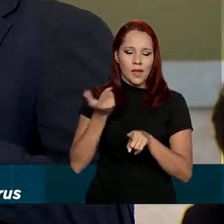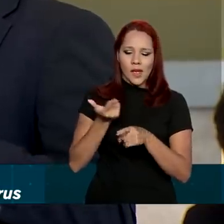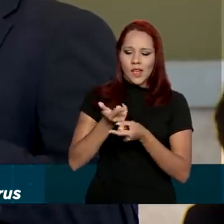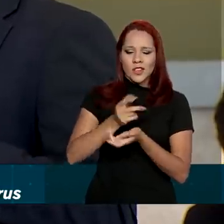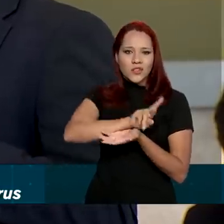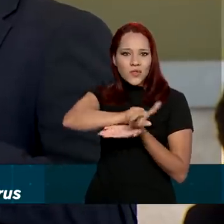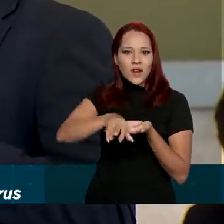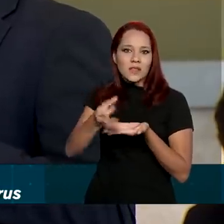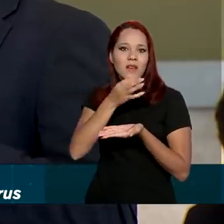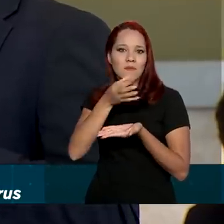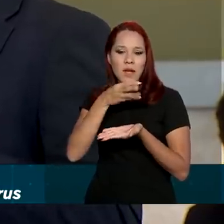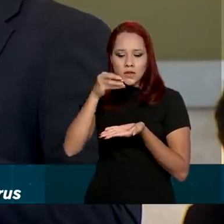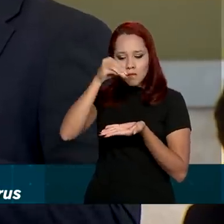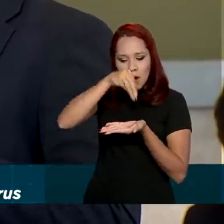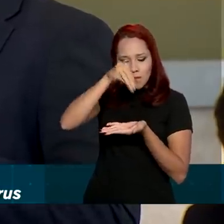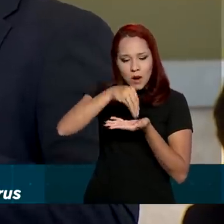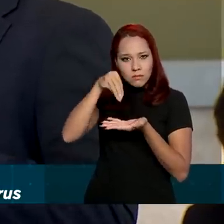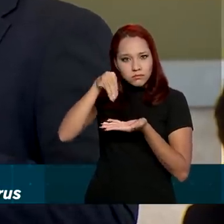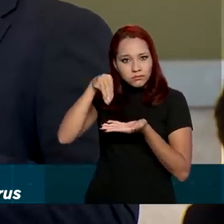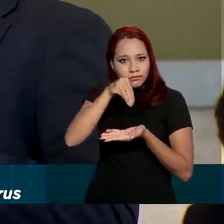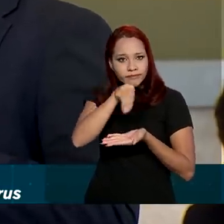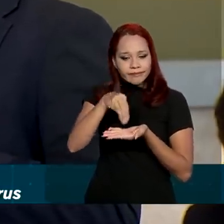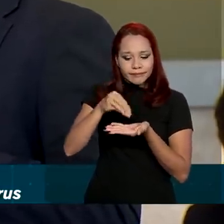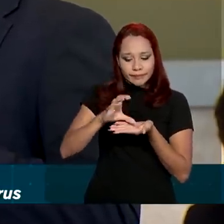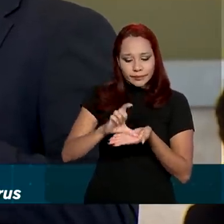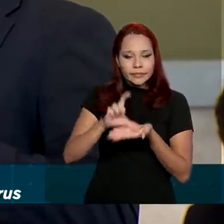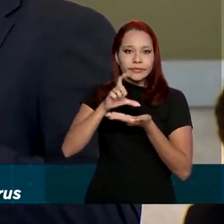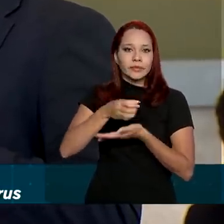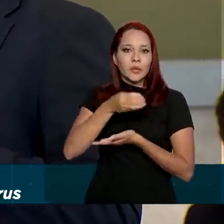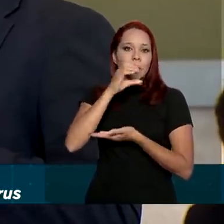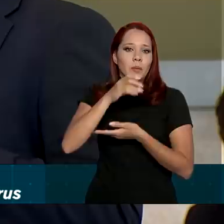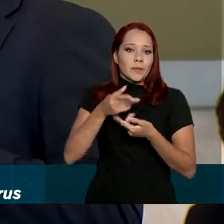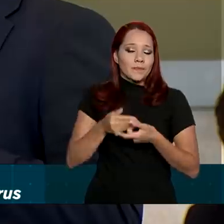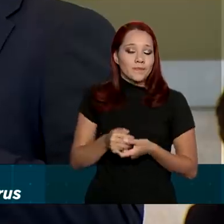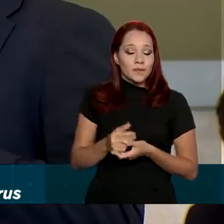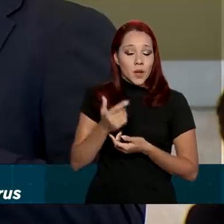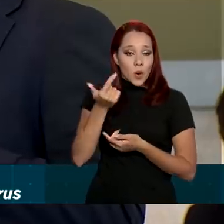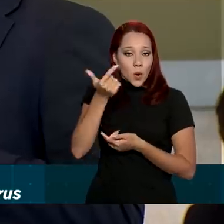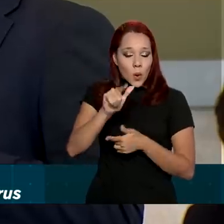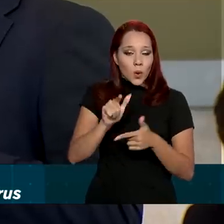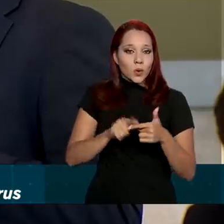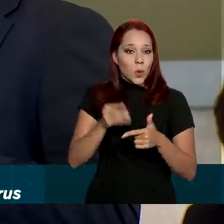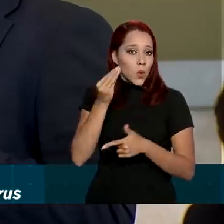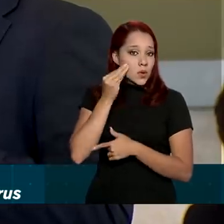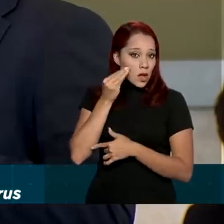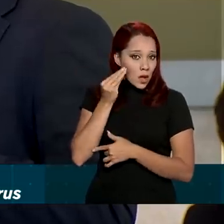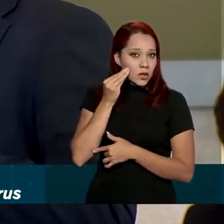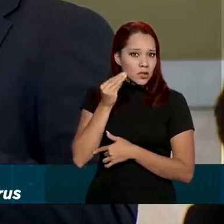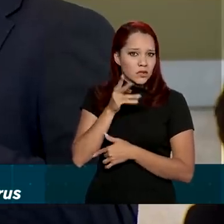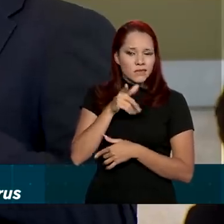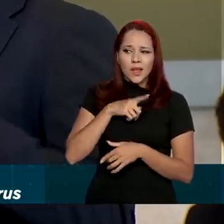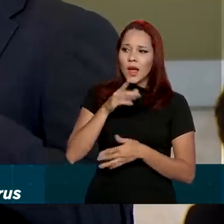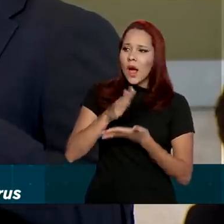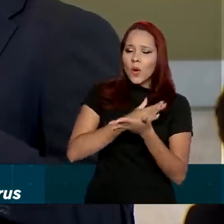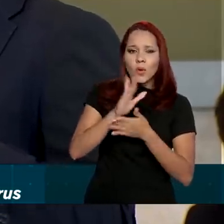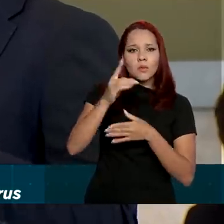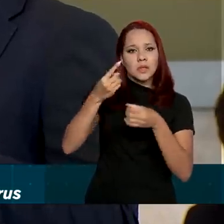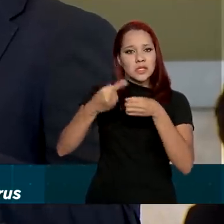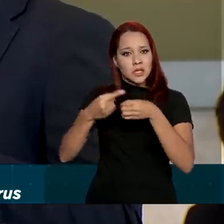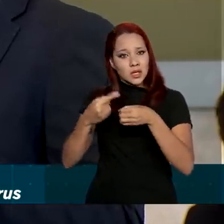medicamentos, essa substância. Outro ponto, o teste vai ser feito em determinadas cidades, em